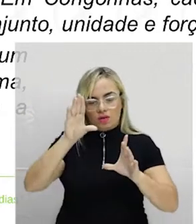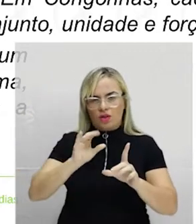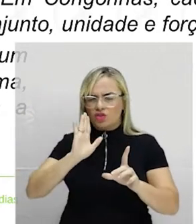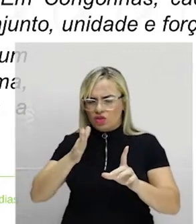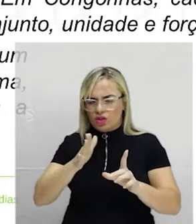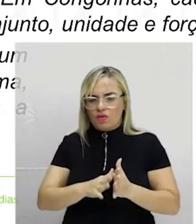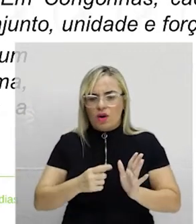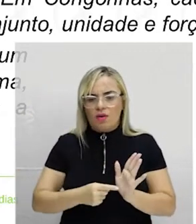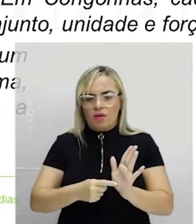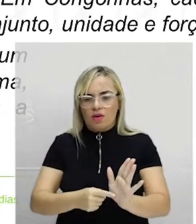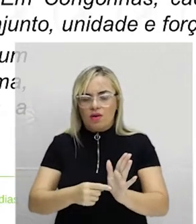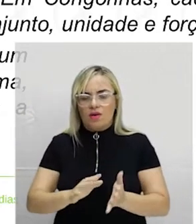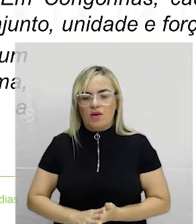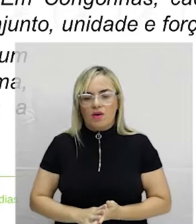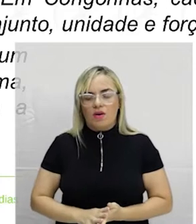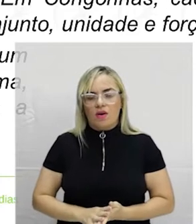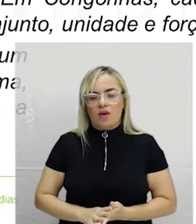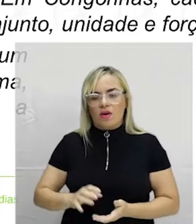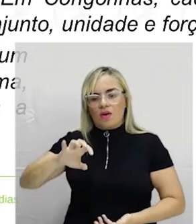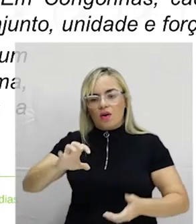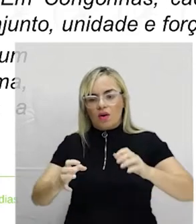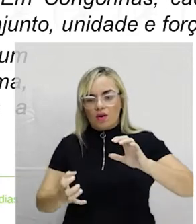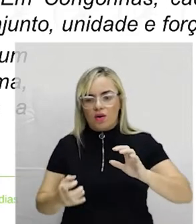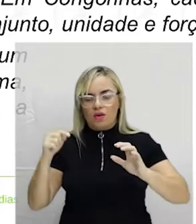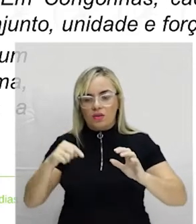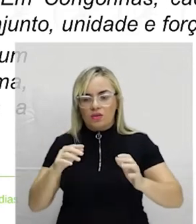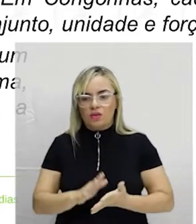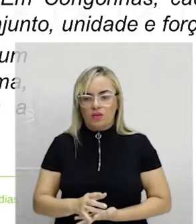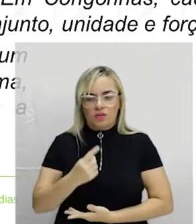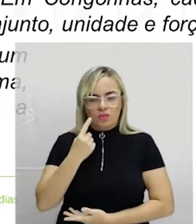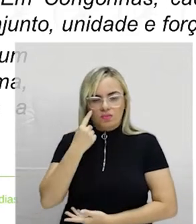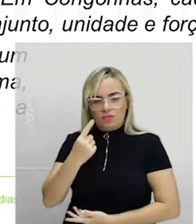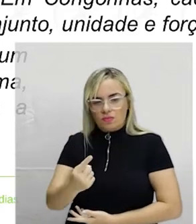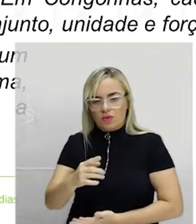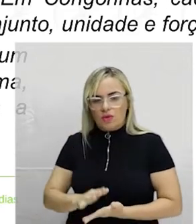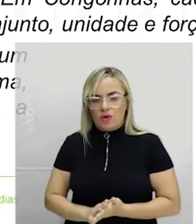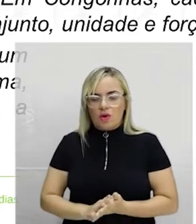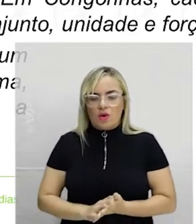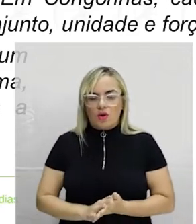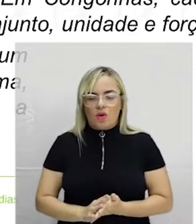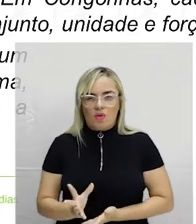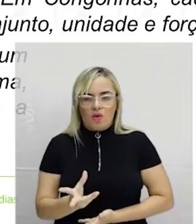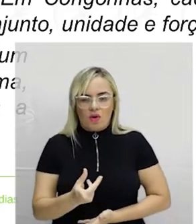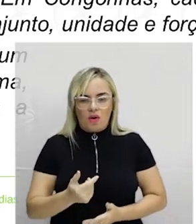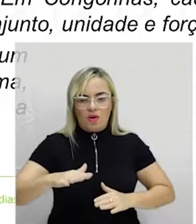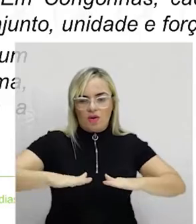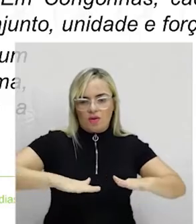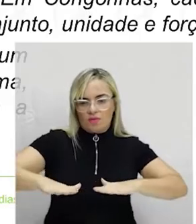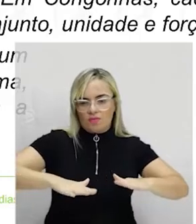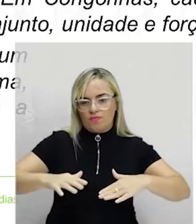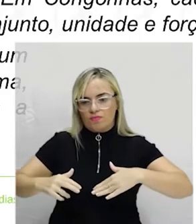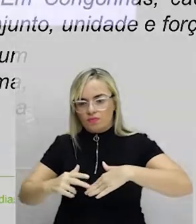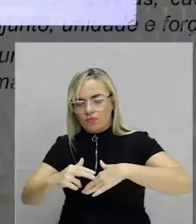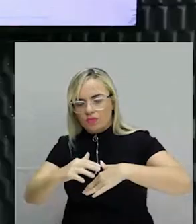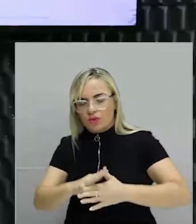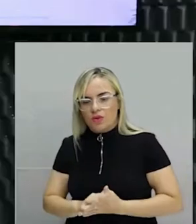pela hábil movimentação de sua escada, onde os profetas conheceram uma engenhosa implantação. Certamente não produziram o mesmo efeito que conhecemos,